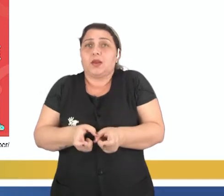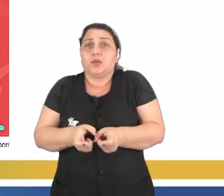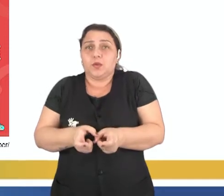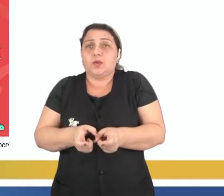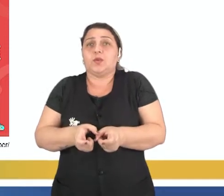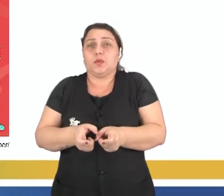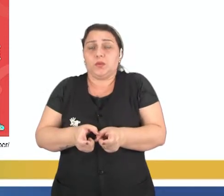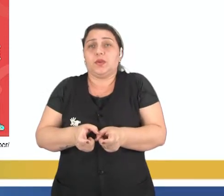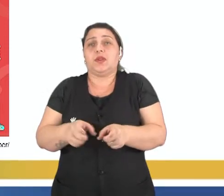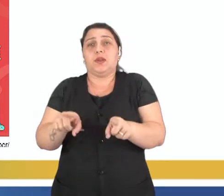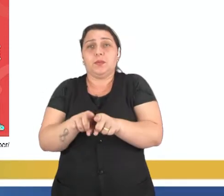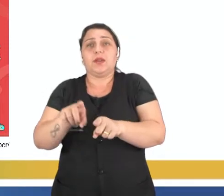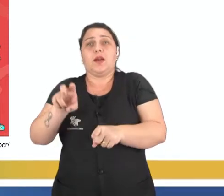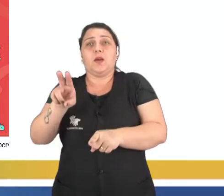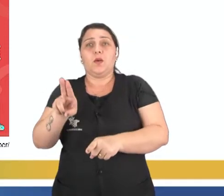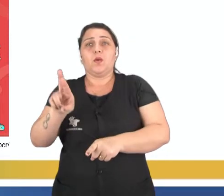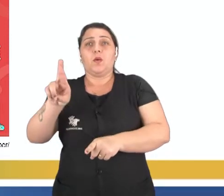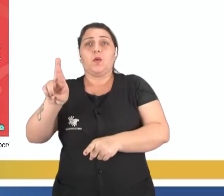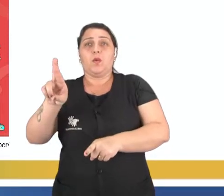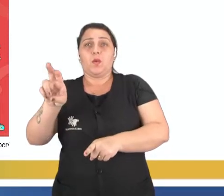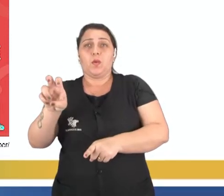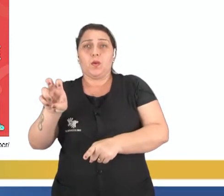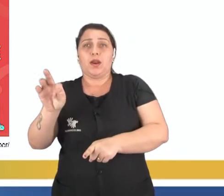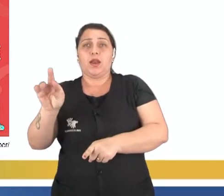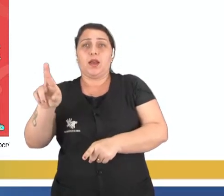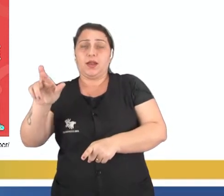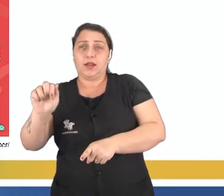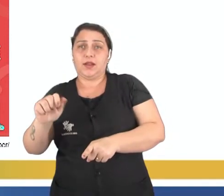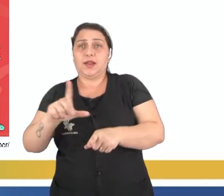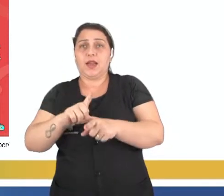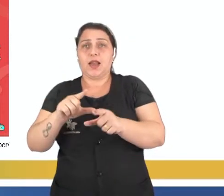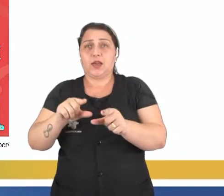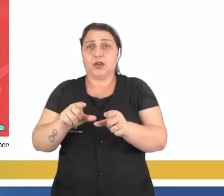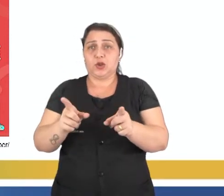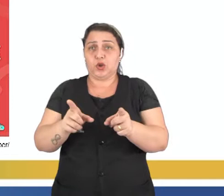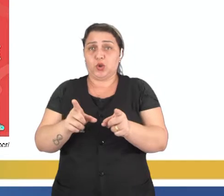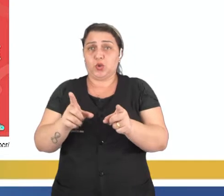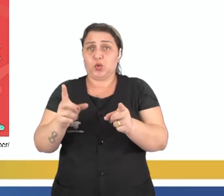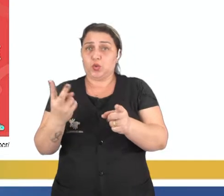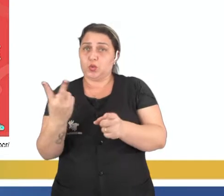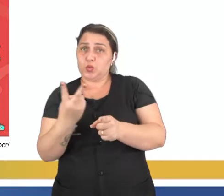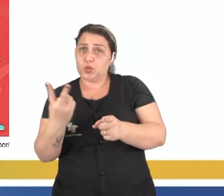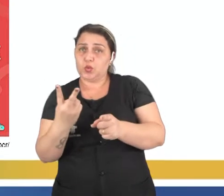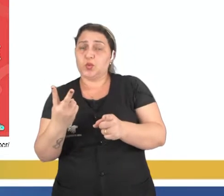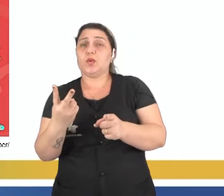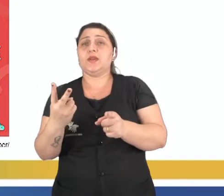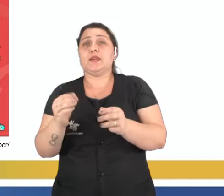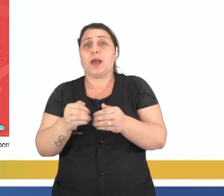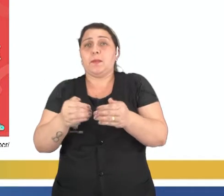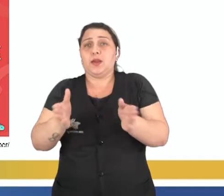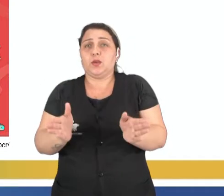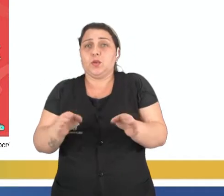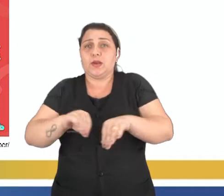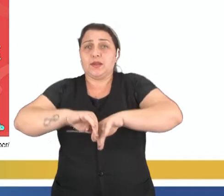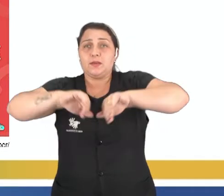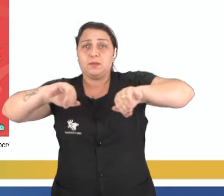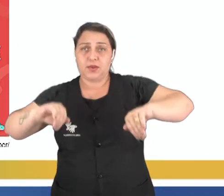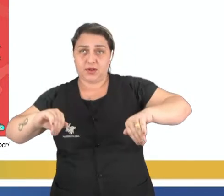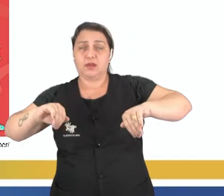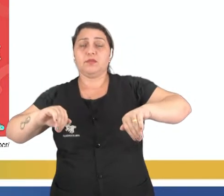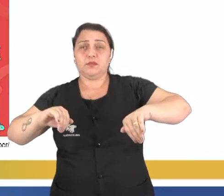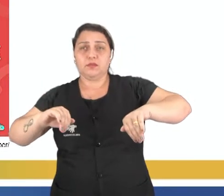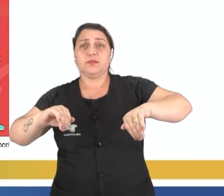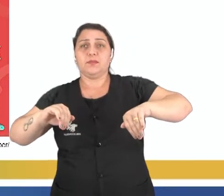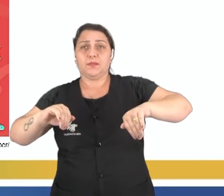e da uretra, tá? Lembrando que nós temos as duas aberturas separadas. No caso da mulher, nós temos uma abertura